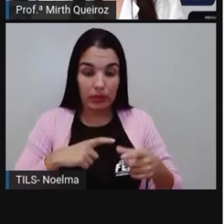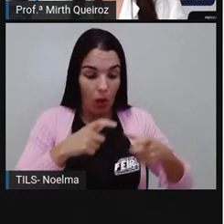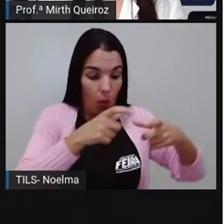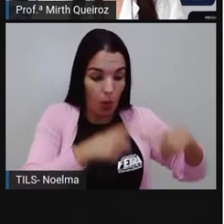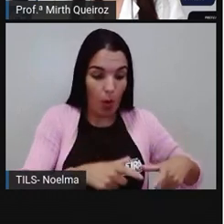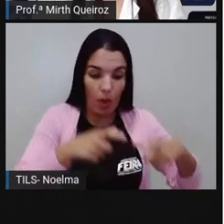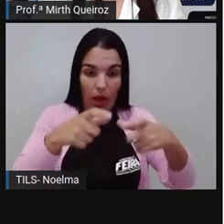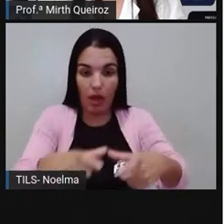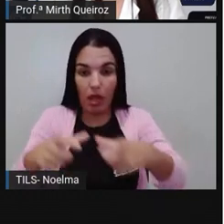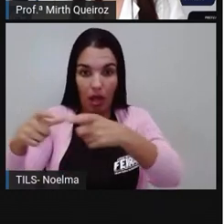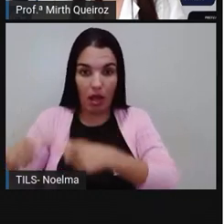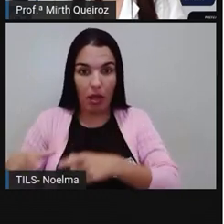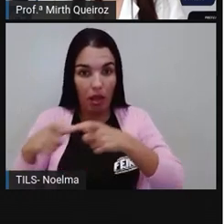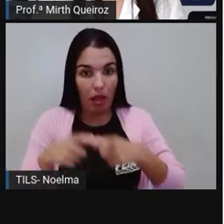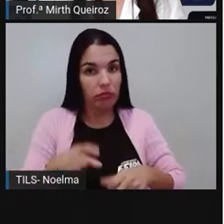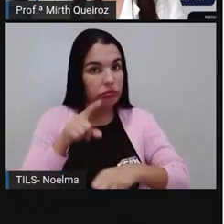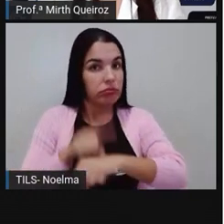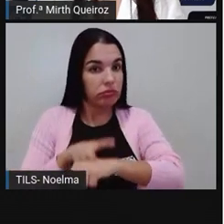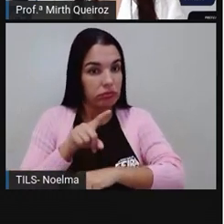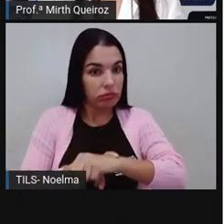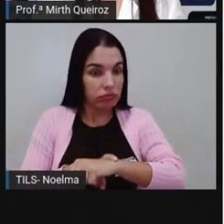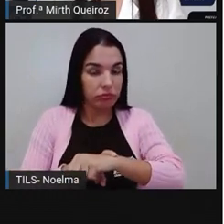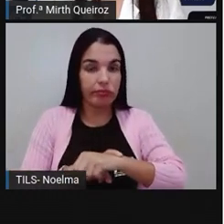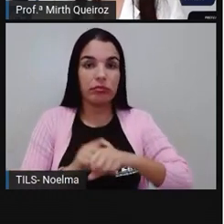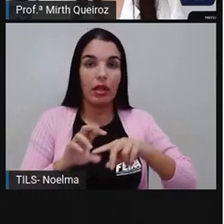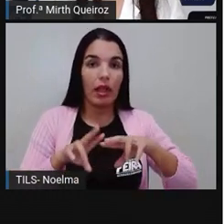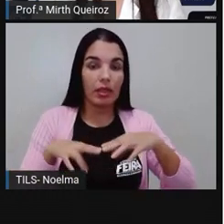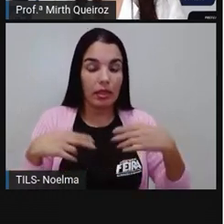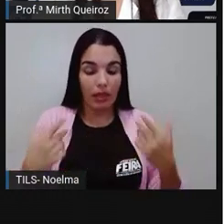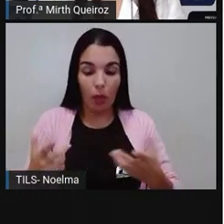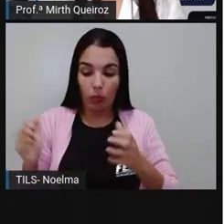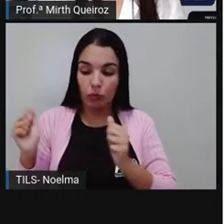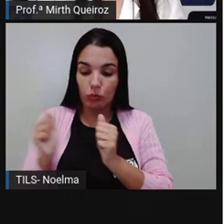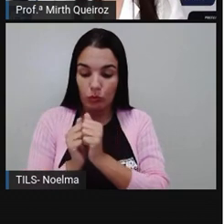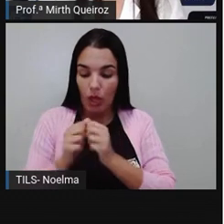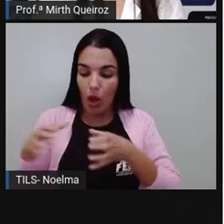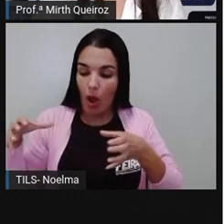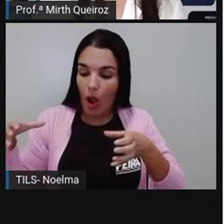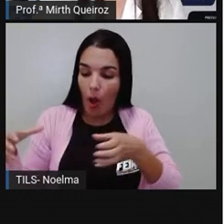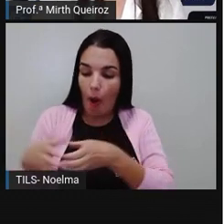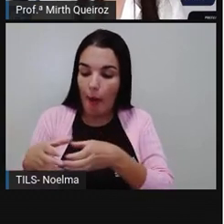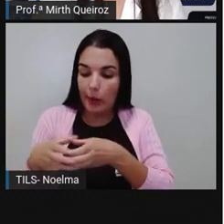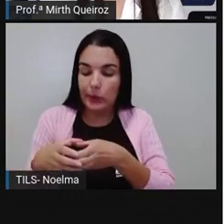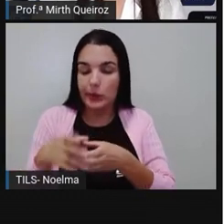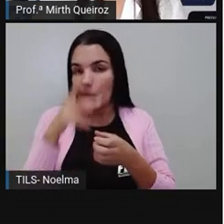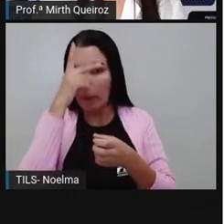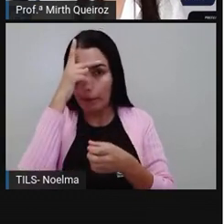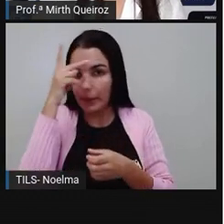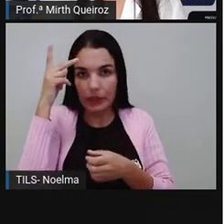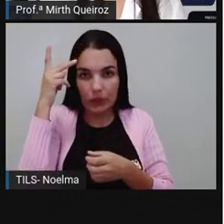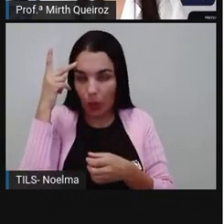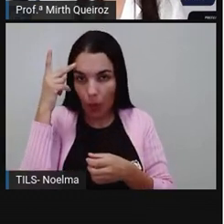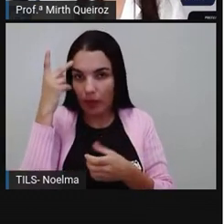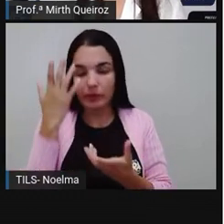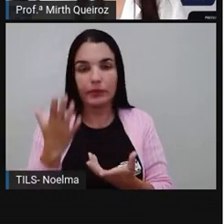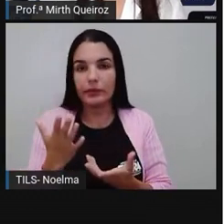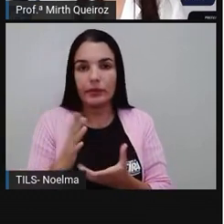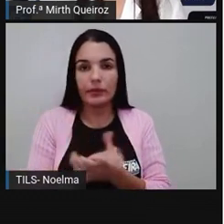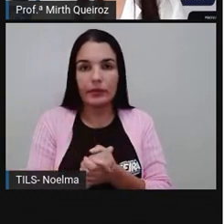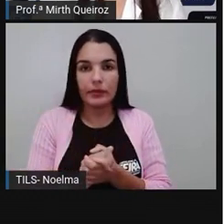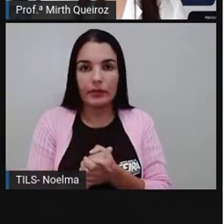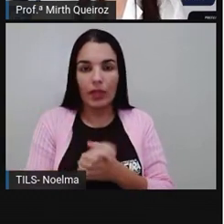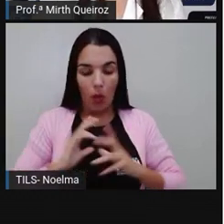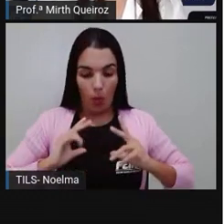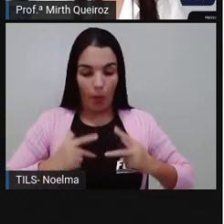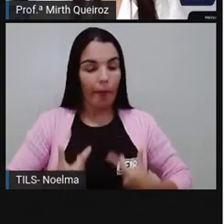local, em dado momento. Então, um conjunto ali de indivíduos, nesse caso, um